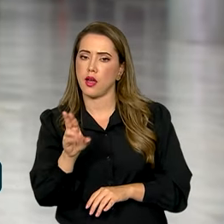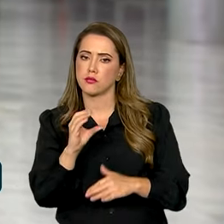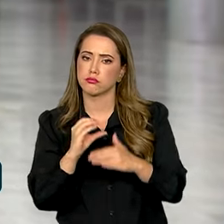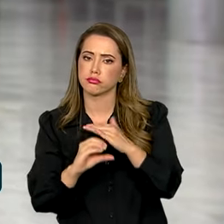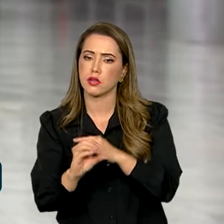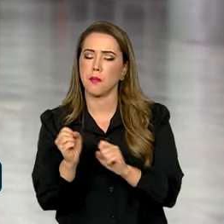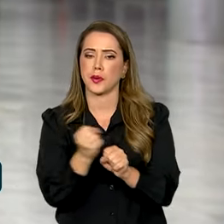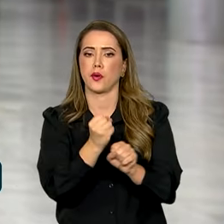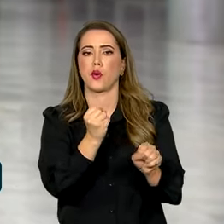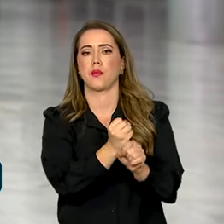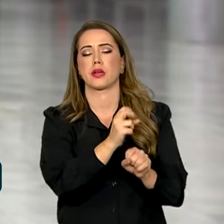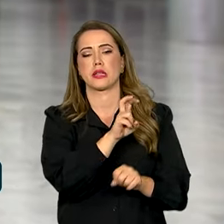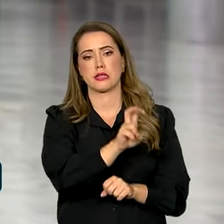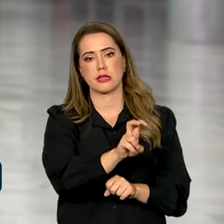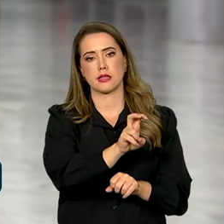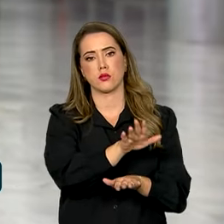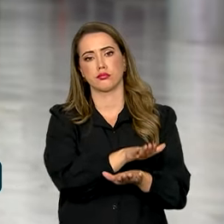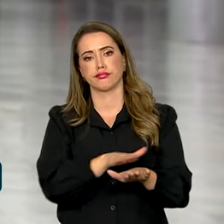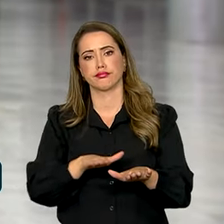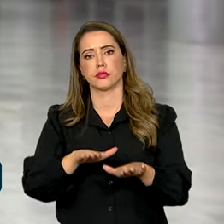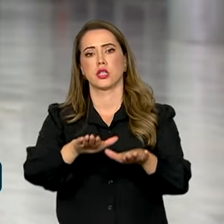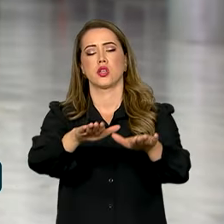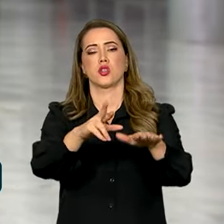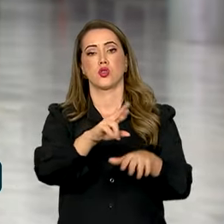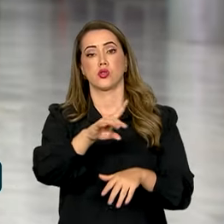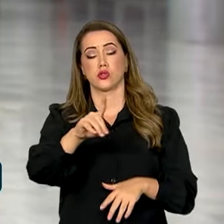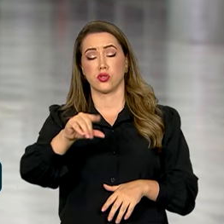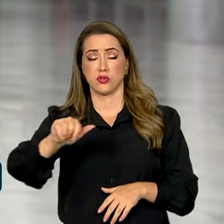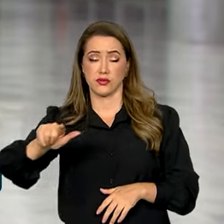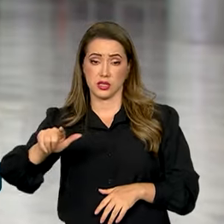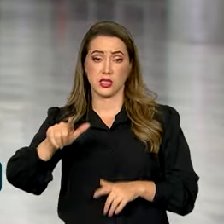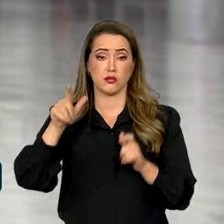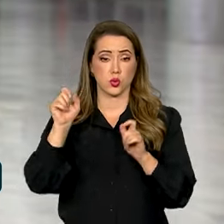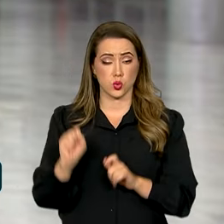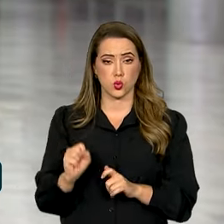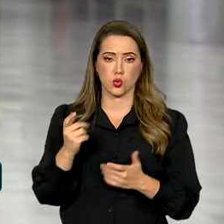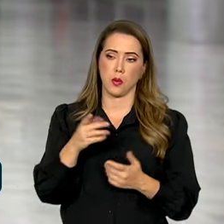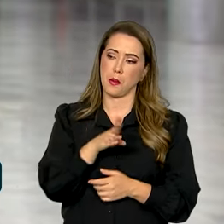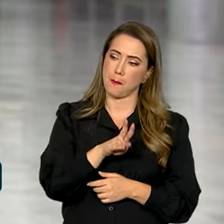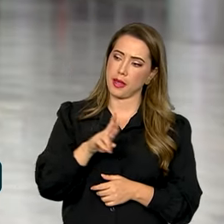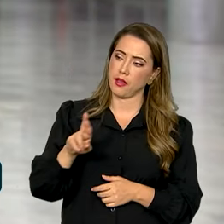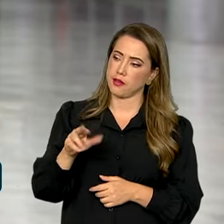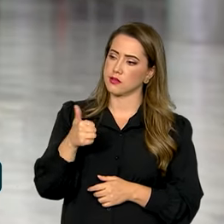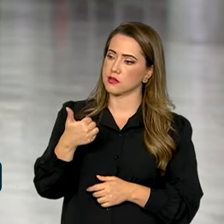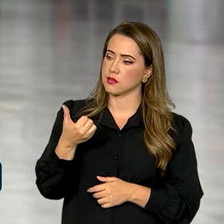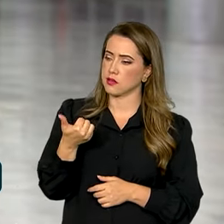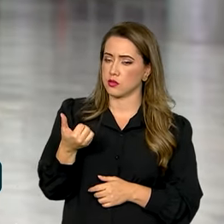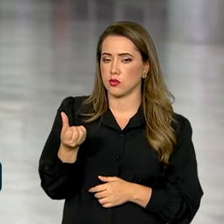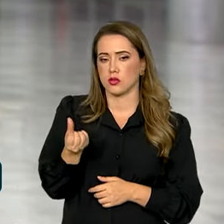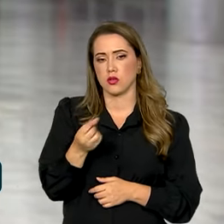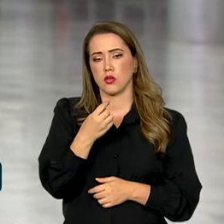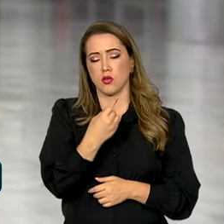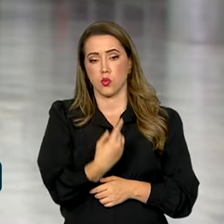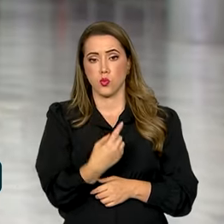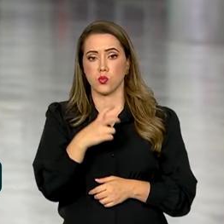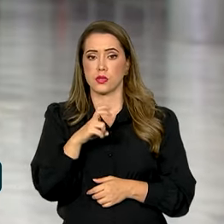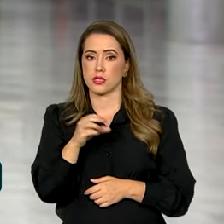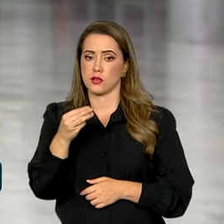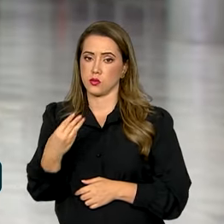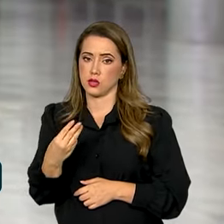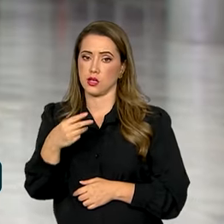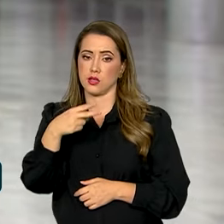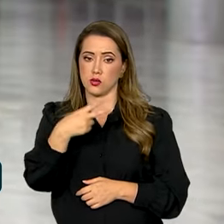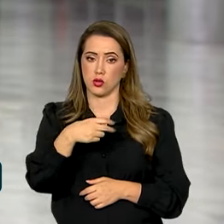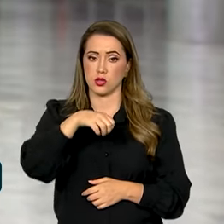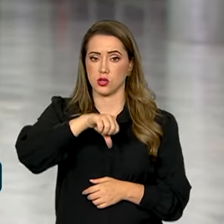cinco rodovias federais que cortam o Rio Grande do Sul. Investimentos nas BRs 116, 153, 290,